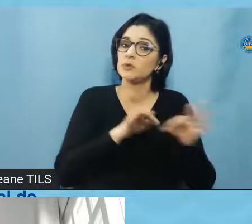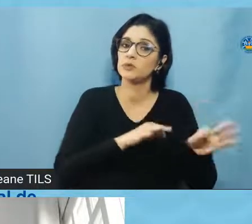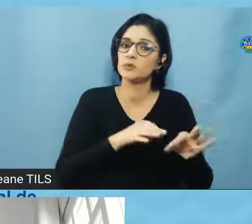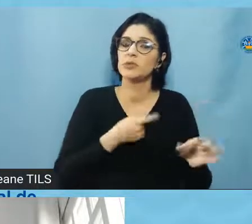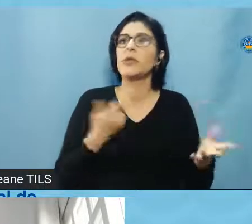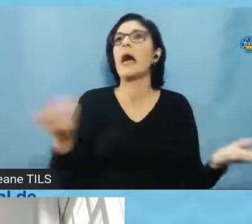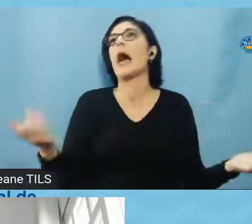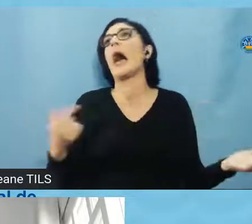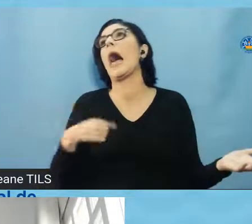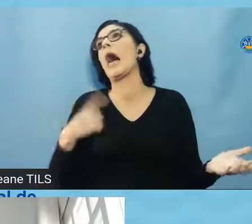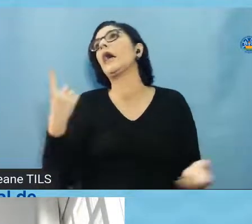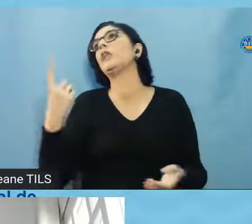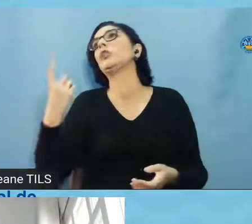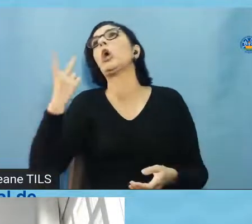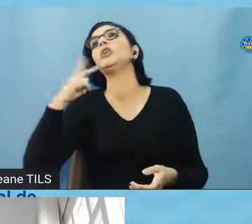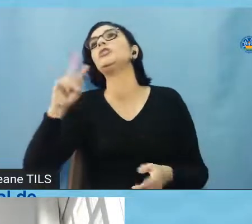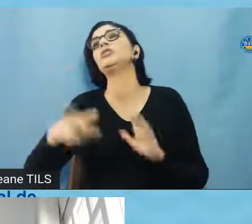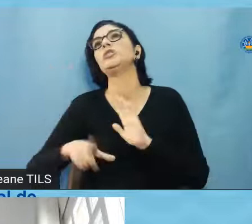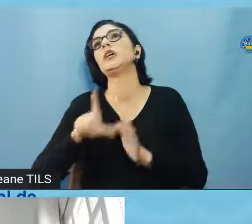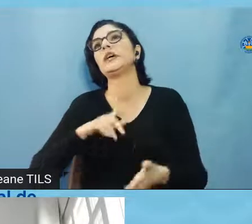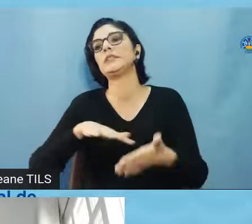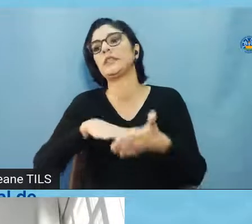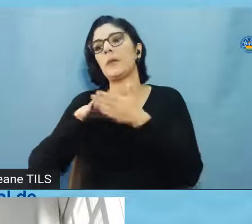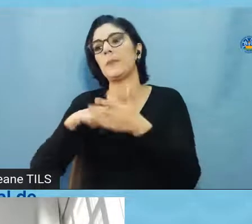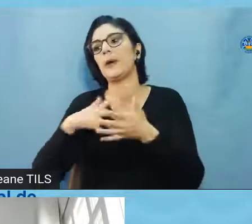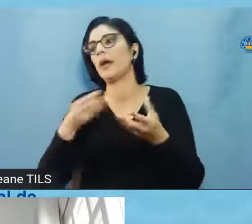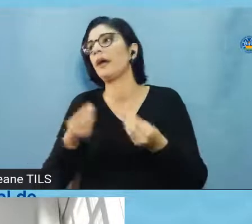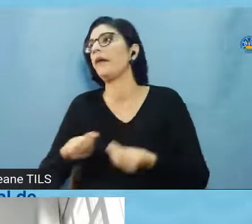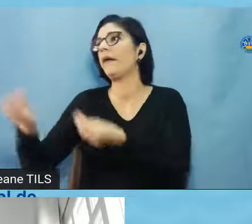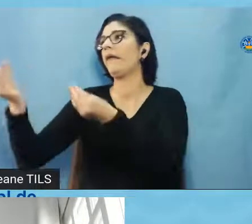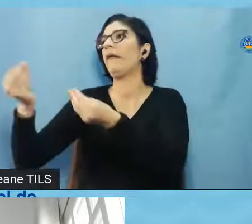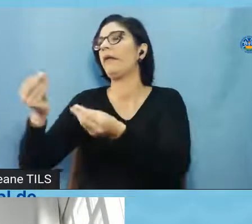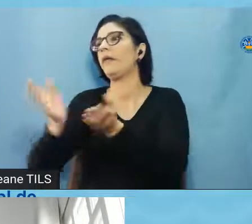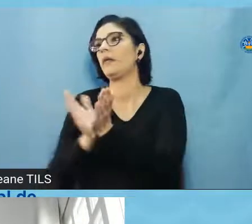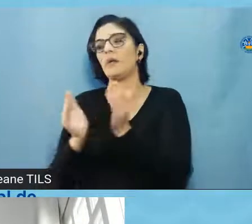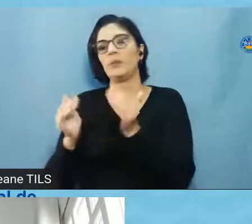dissertação e querer submeter o projeto a um comitê de ética, porque daí, né,